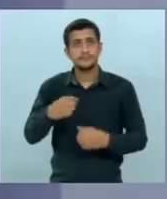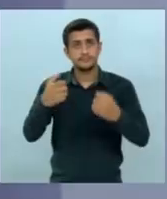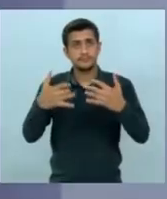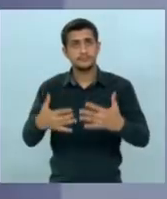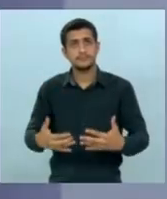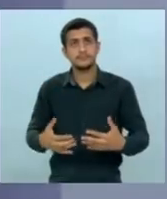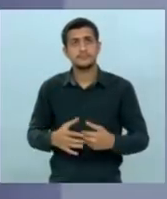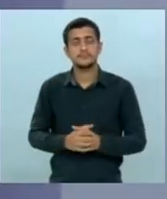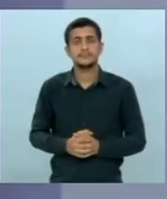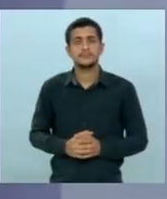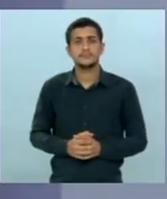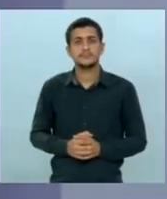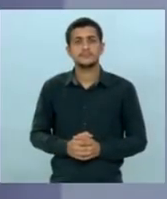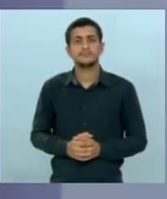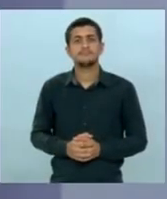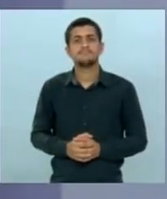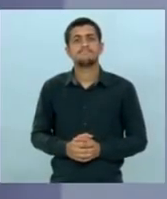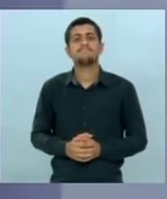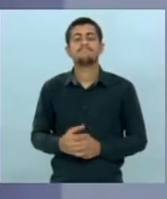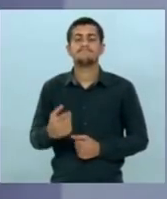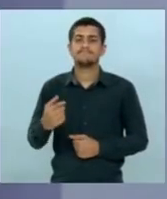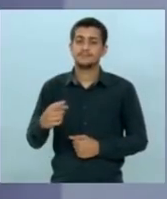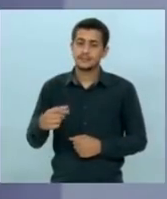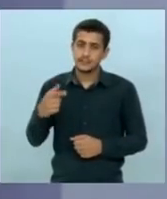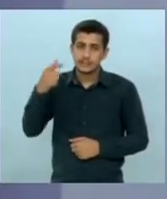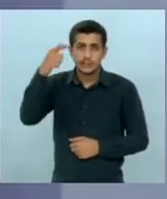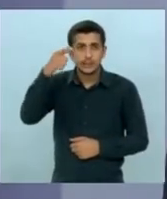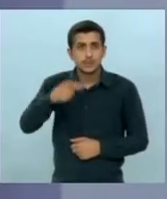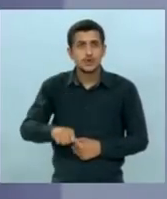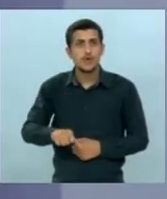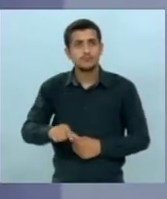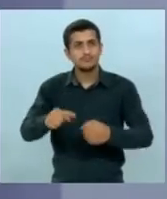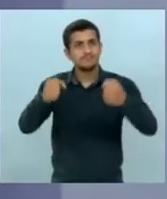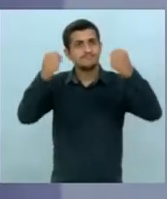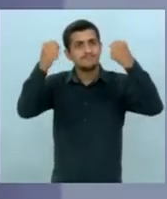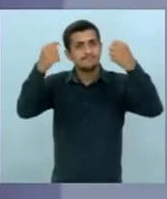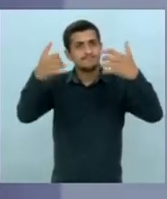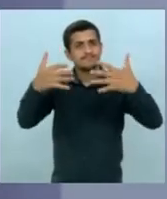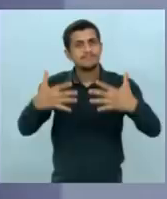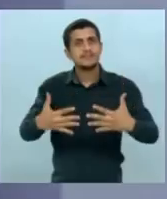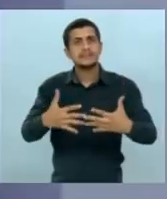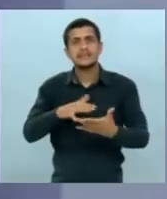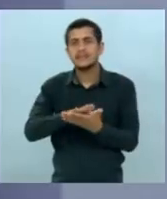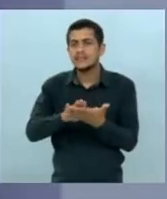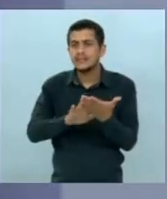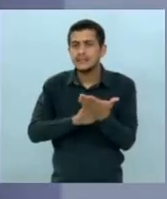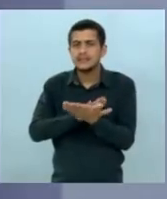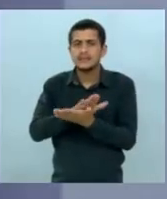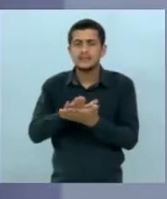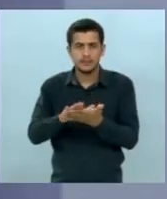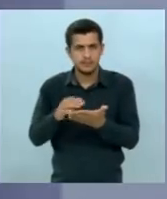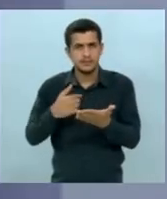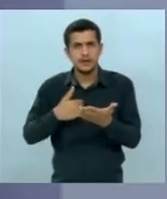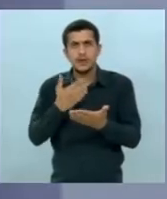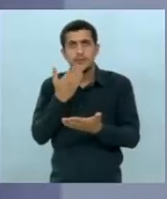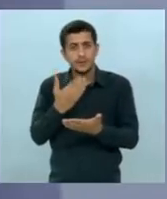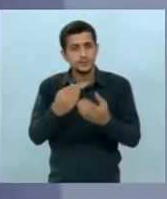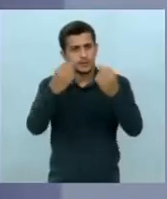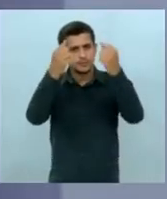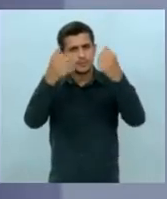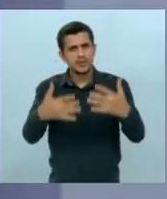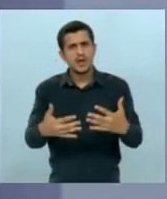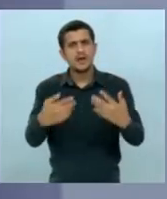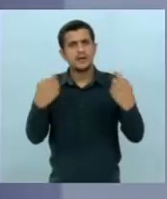réplica candidato de novo você não explica nada Mato Grosso do Sul eu só estou te pedindo para você explicar fala das